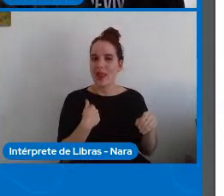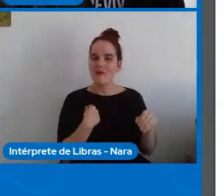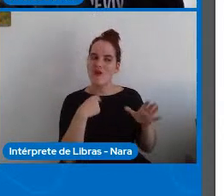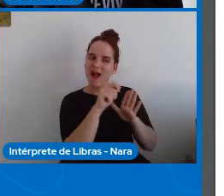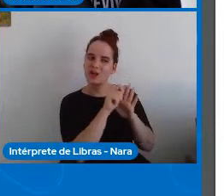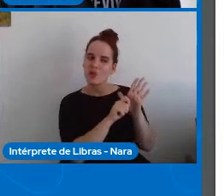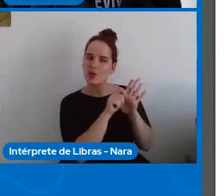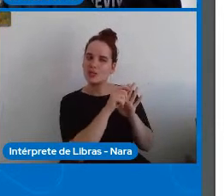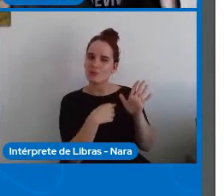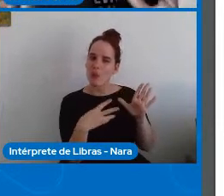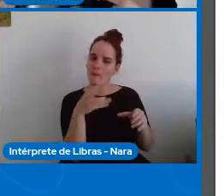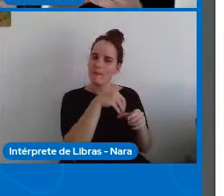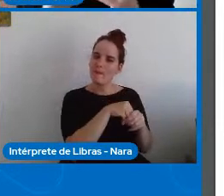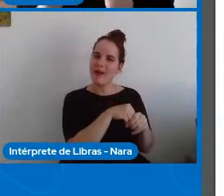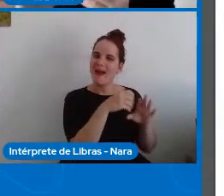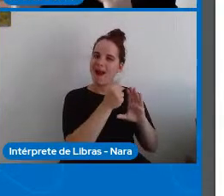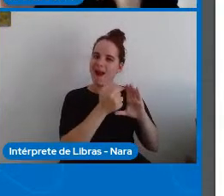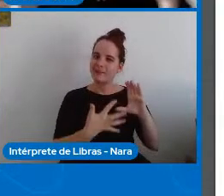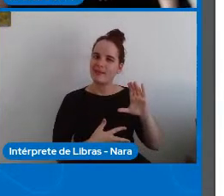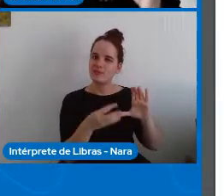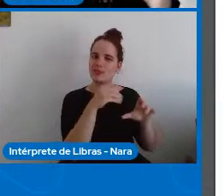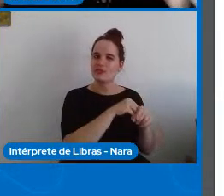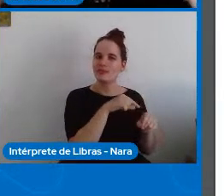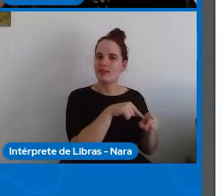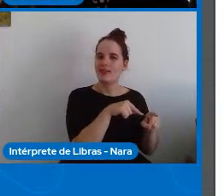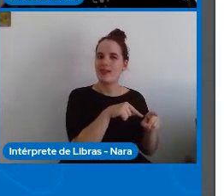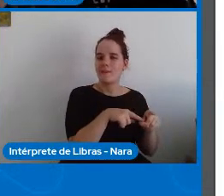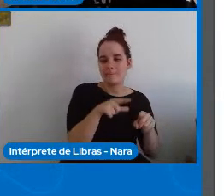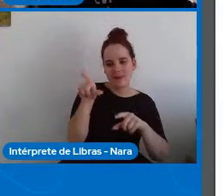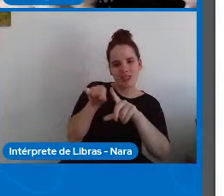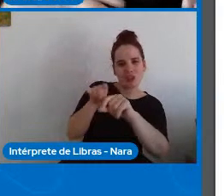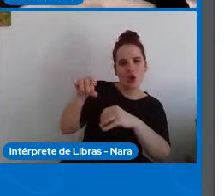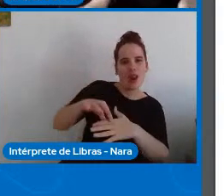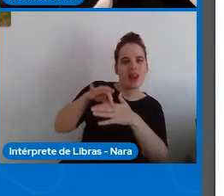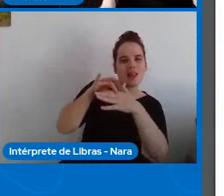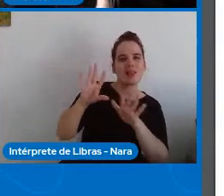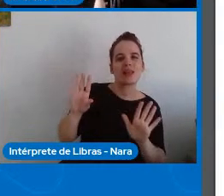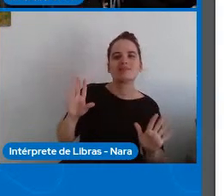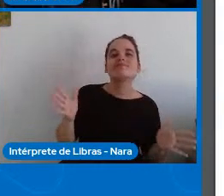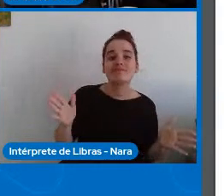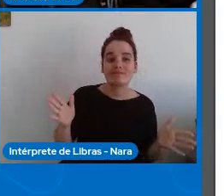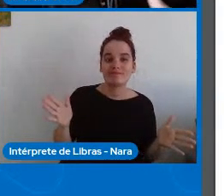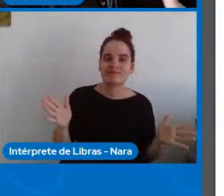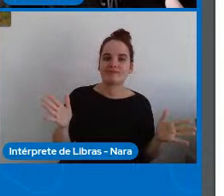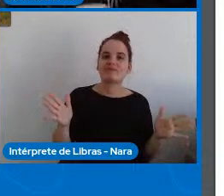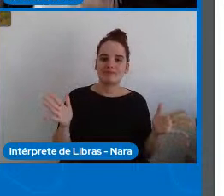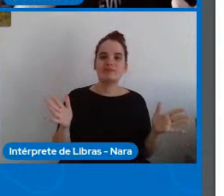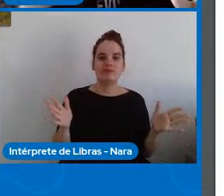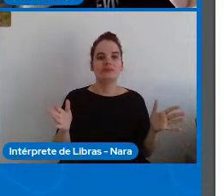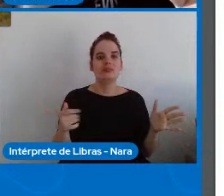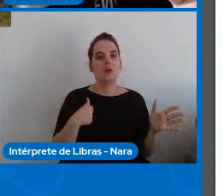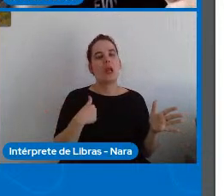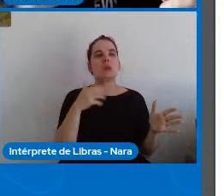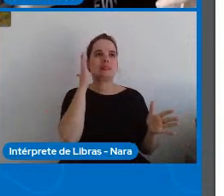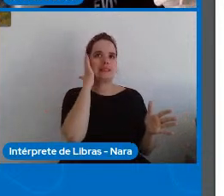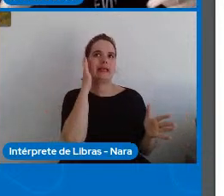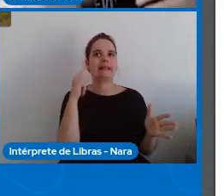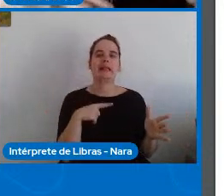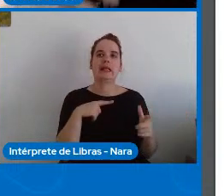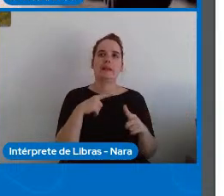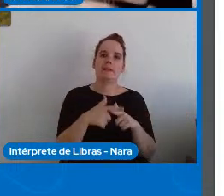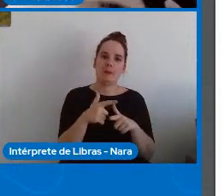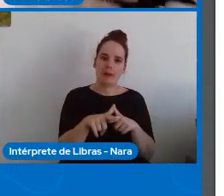nós verificamos que esses problemas pontuais além de você trazer lá o problema para a pessoa